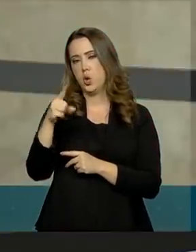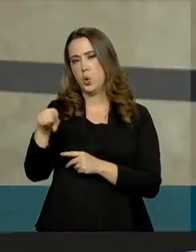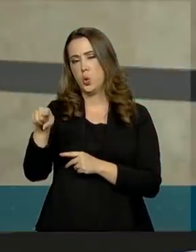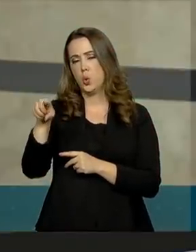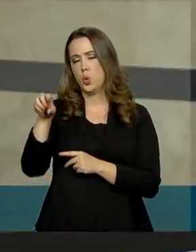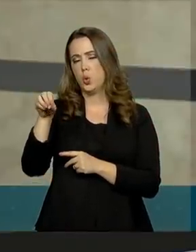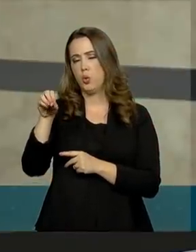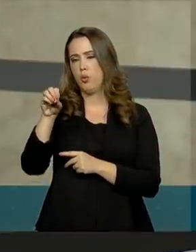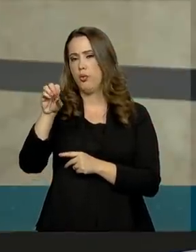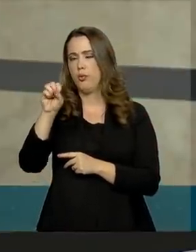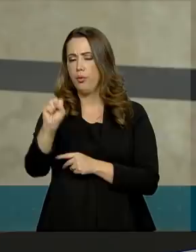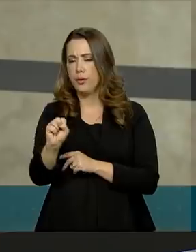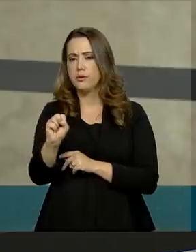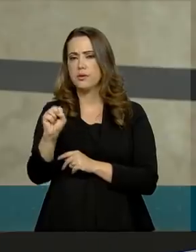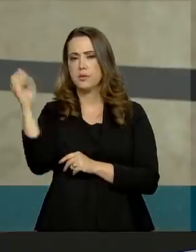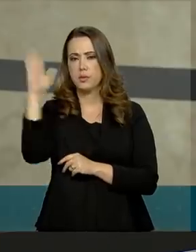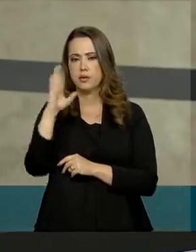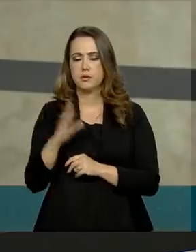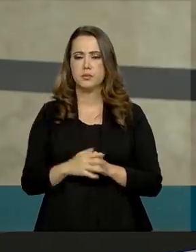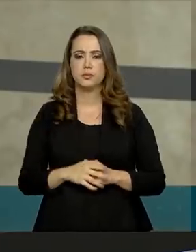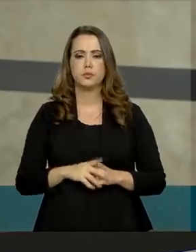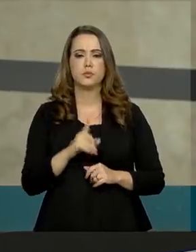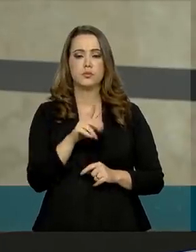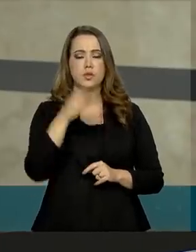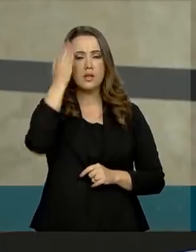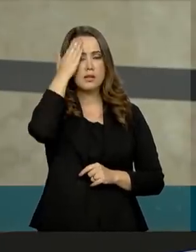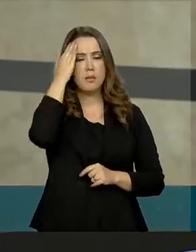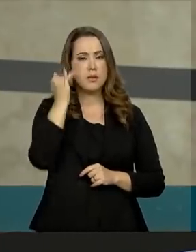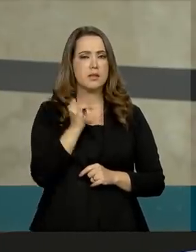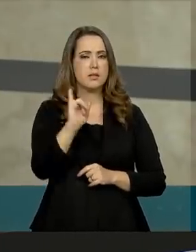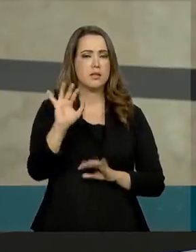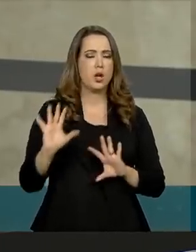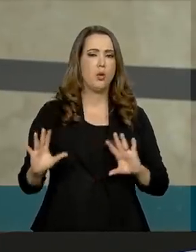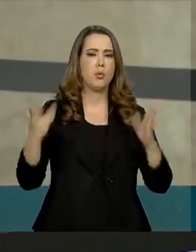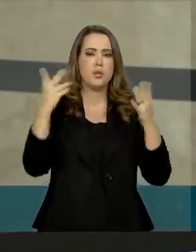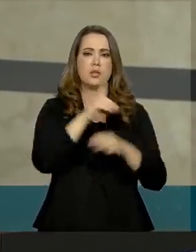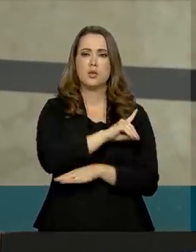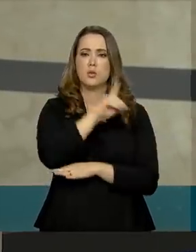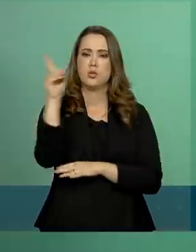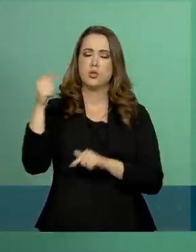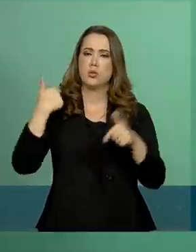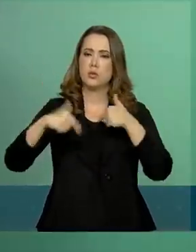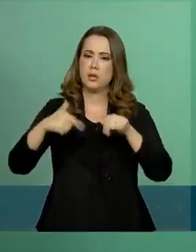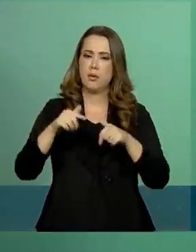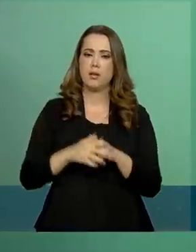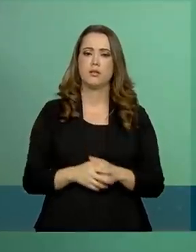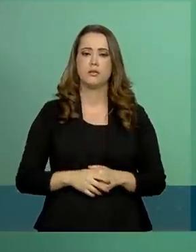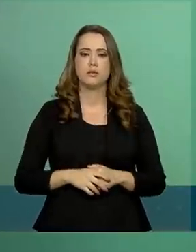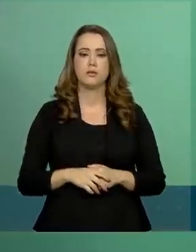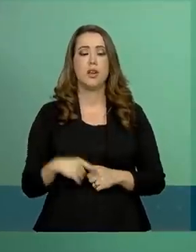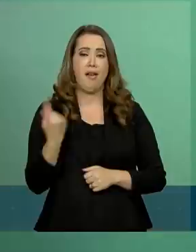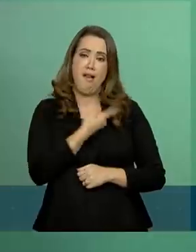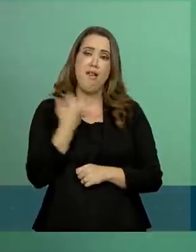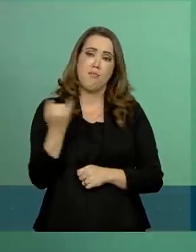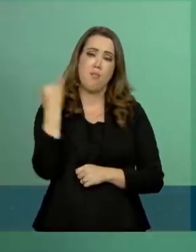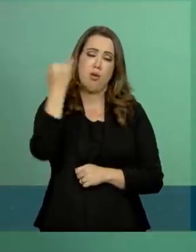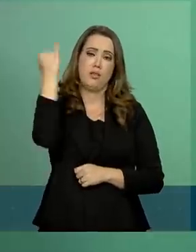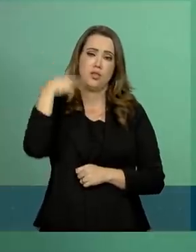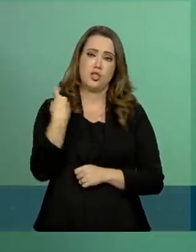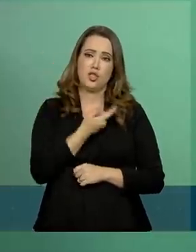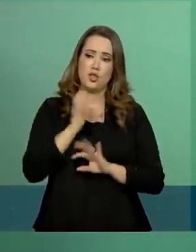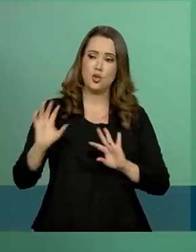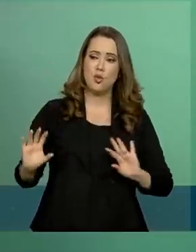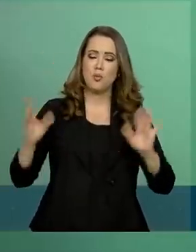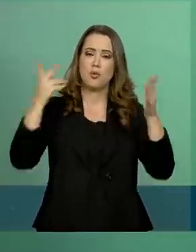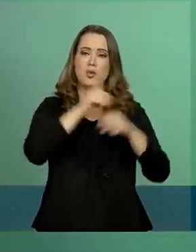E também saber se vai haver alguma comemoração do dia do trabalho. É importante que nós comemoremos o dia do trabalho.